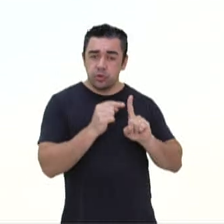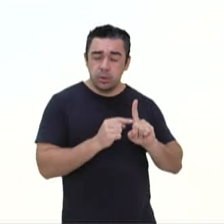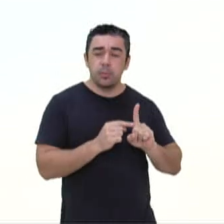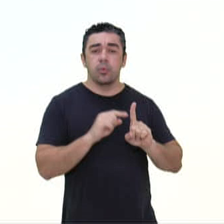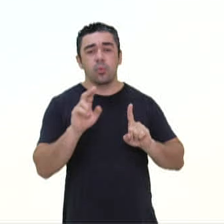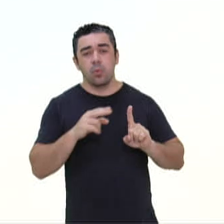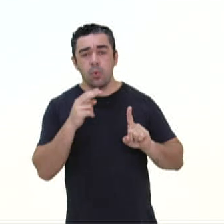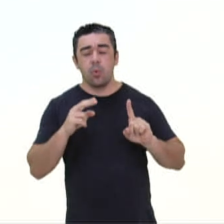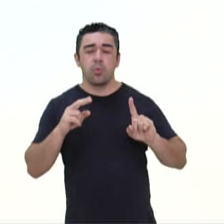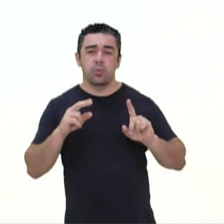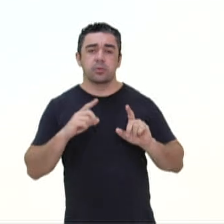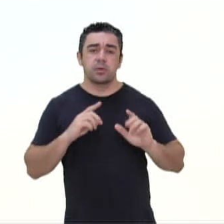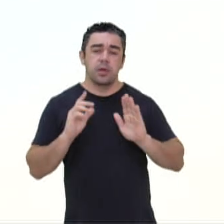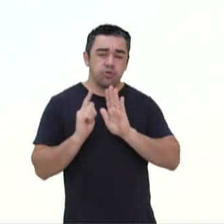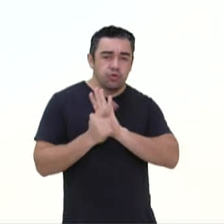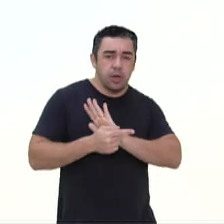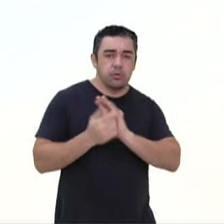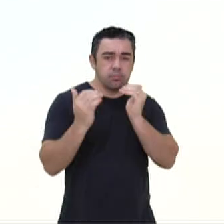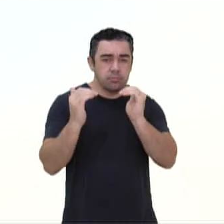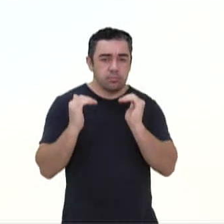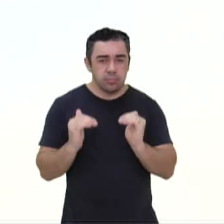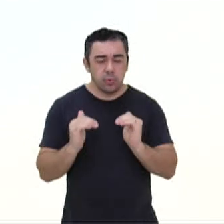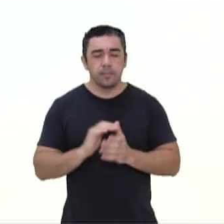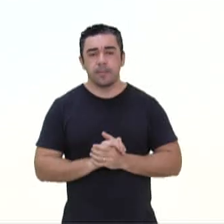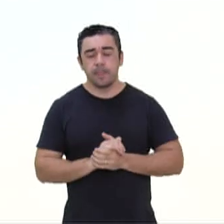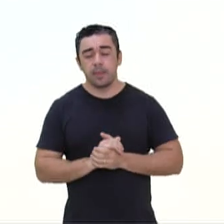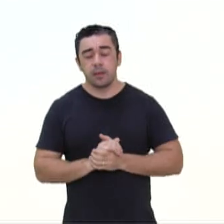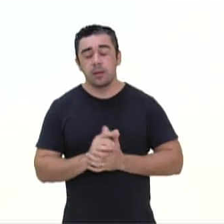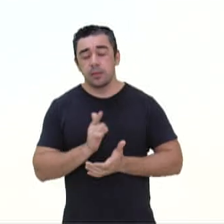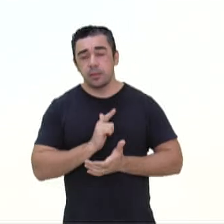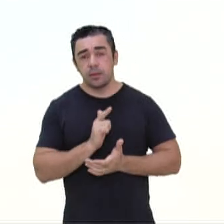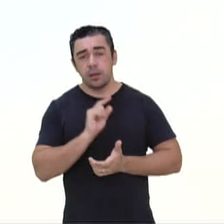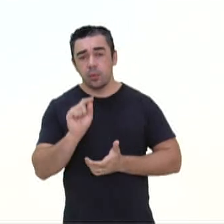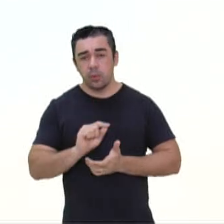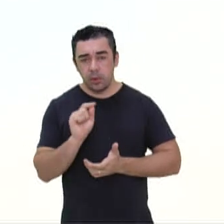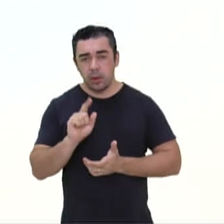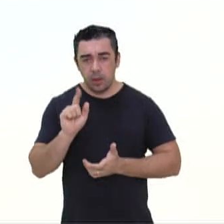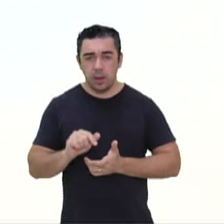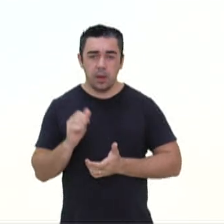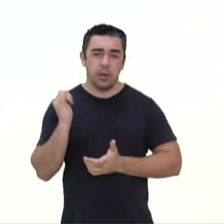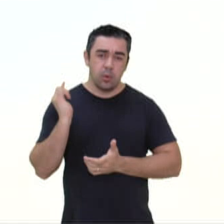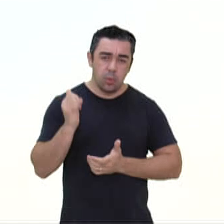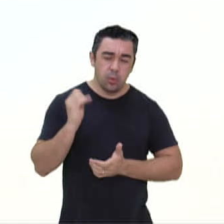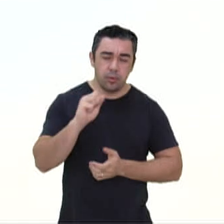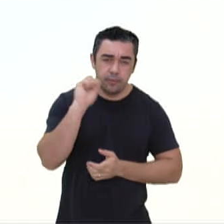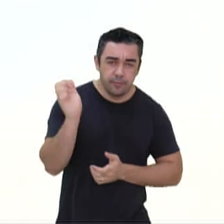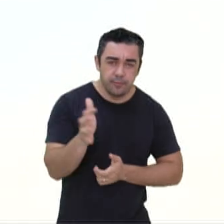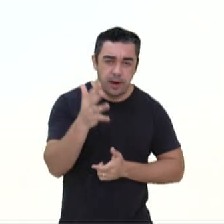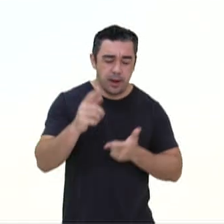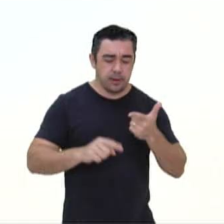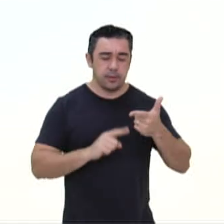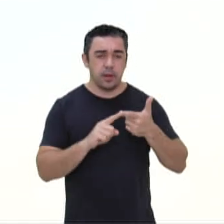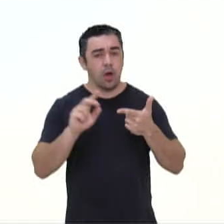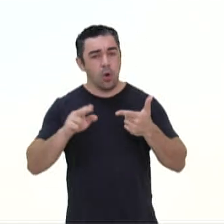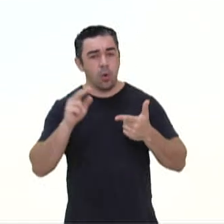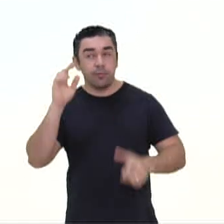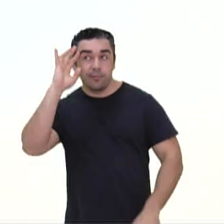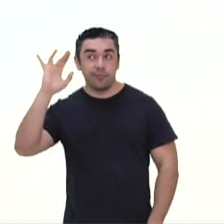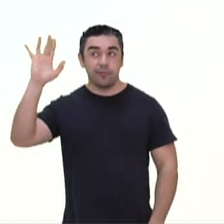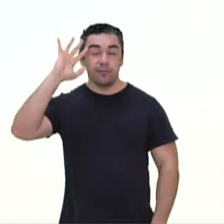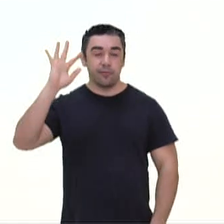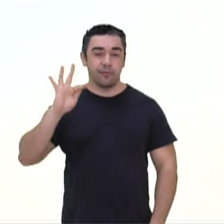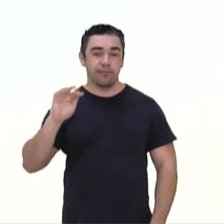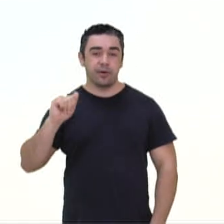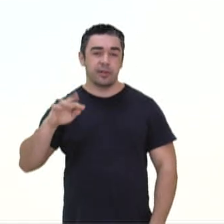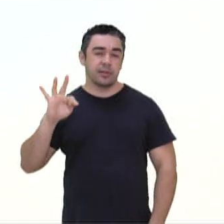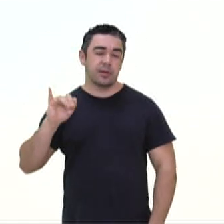subcategorias desse gênero, entre os quais estão o conto de fada ou o conto fantástico.